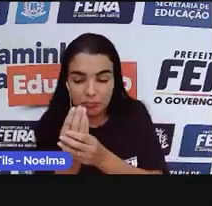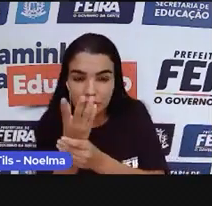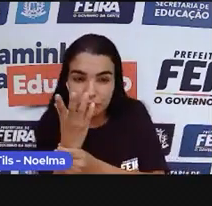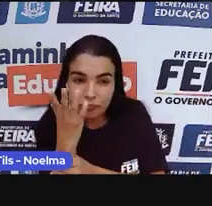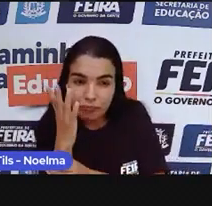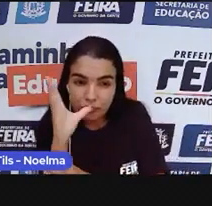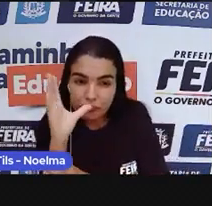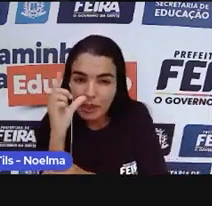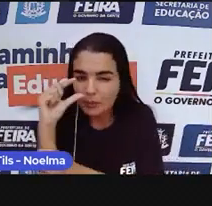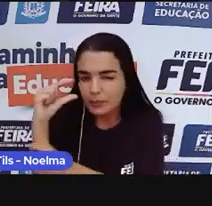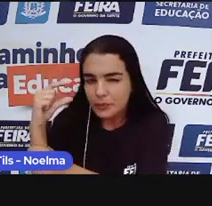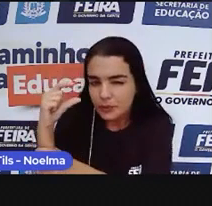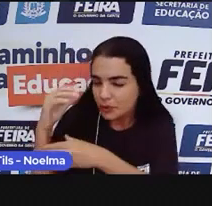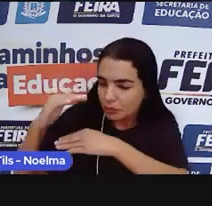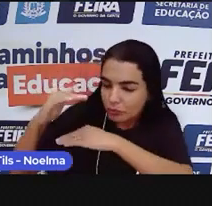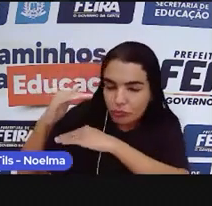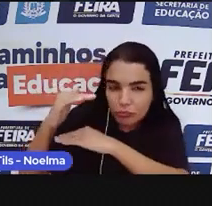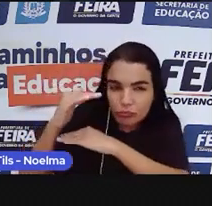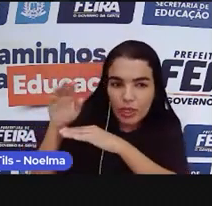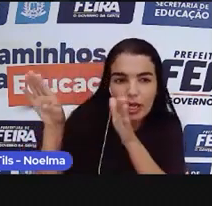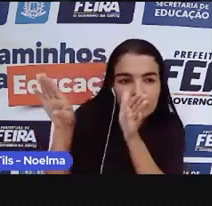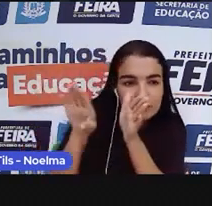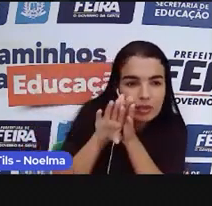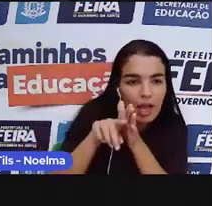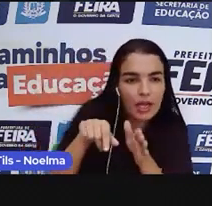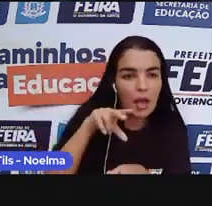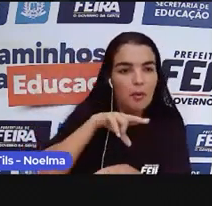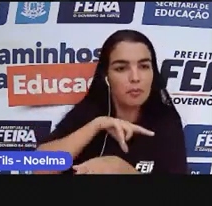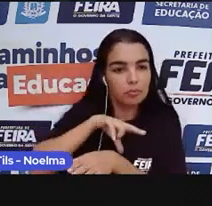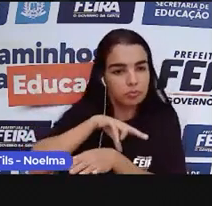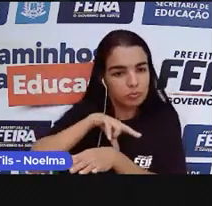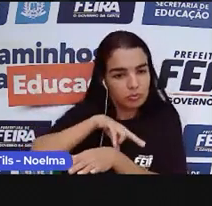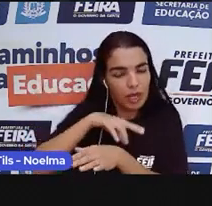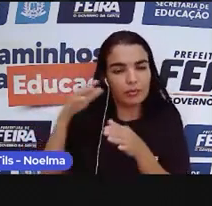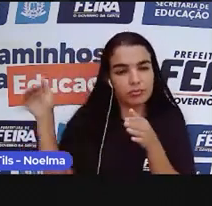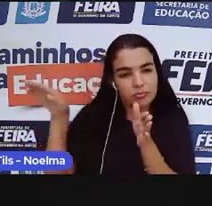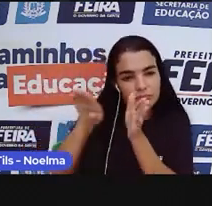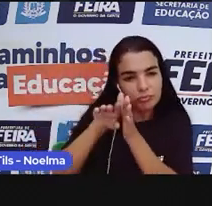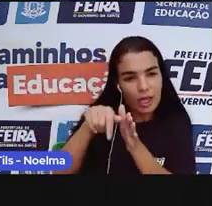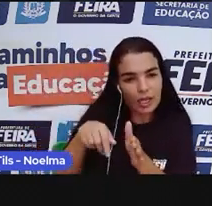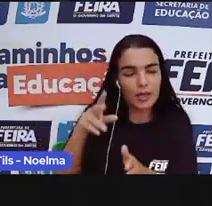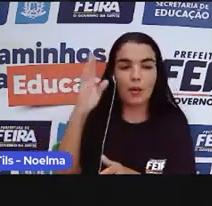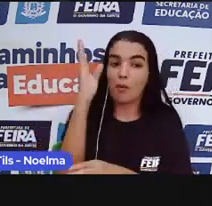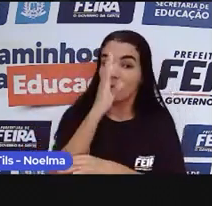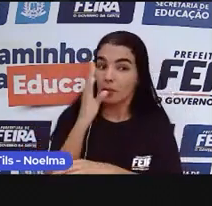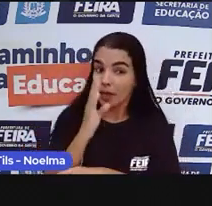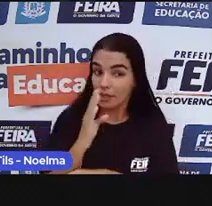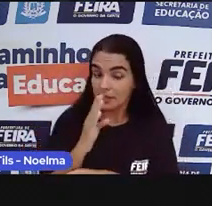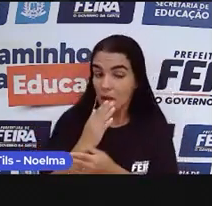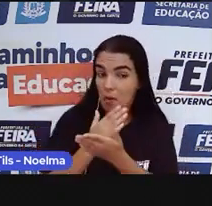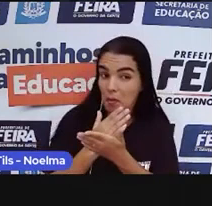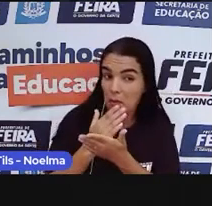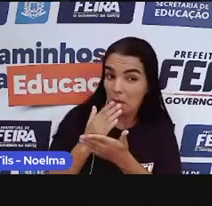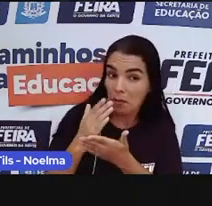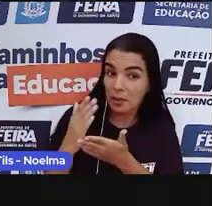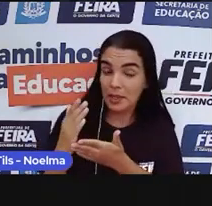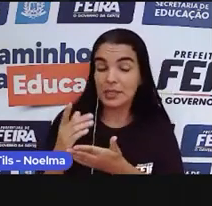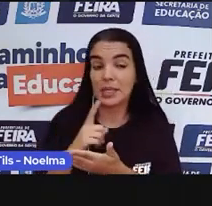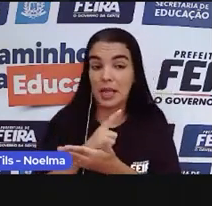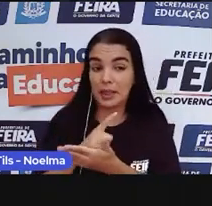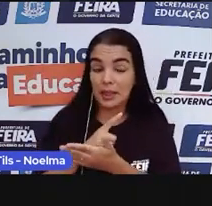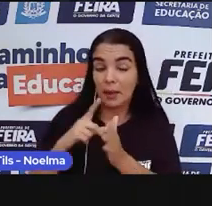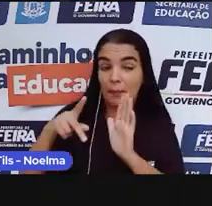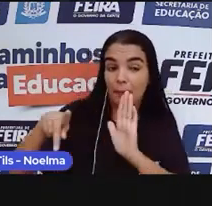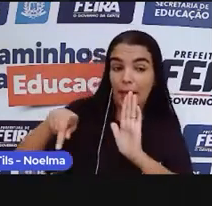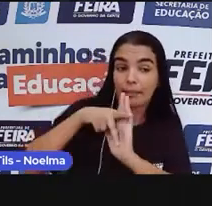por aí Martim Afonso, lá em 1533, lembrando que o Brasil começa a ser colonizado lá